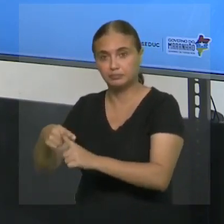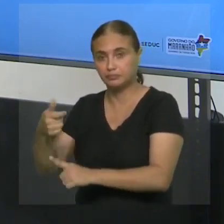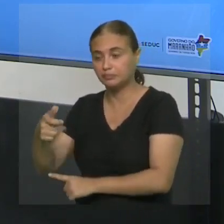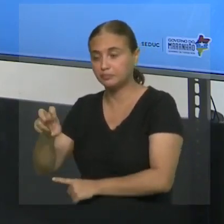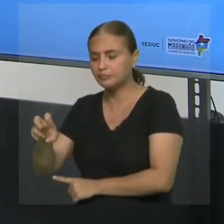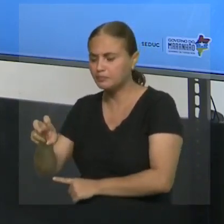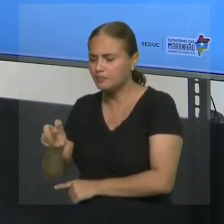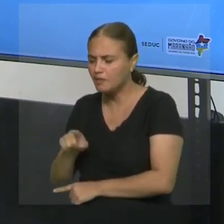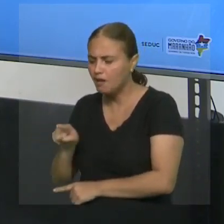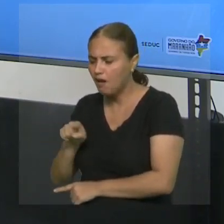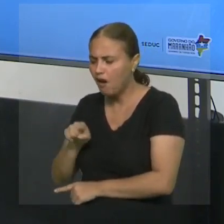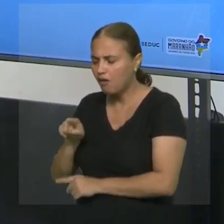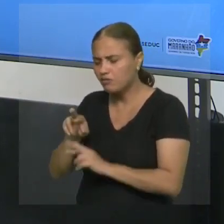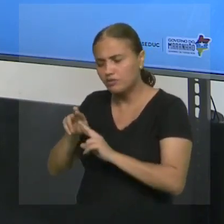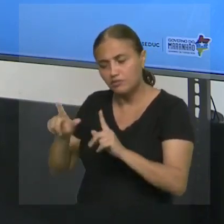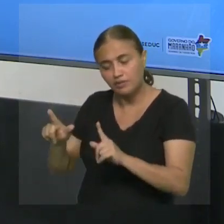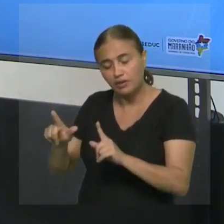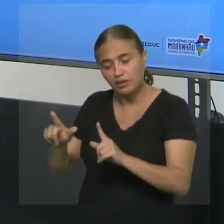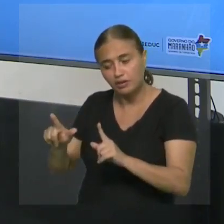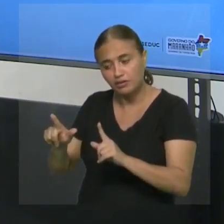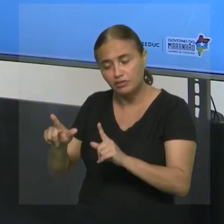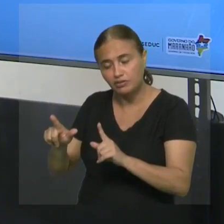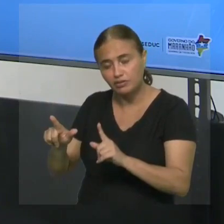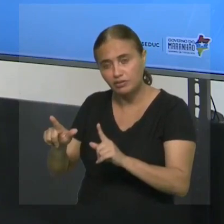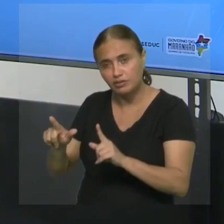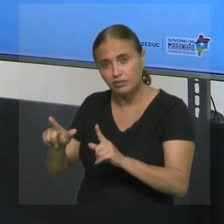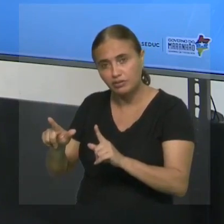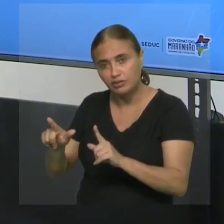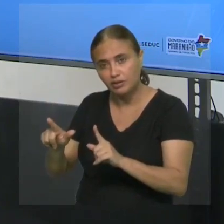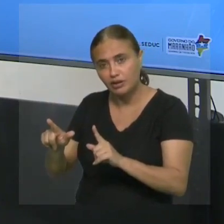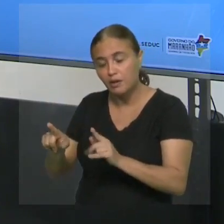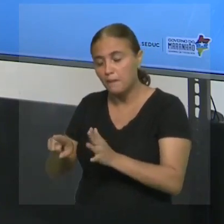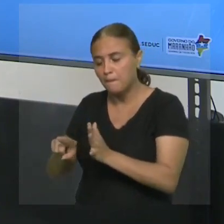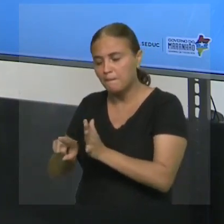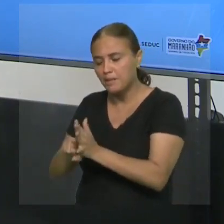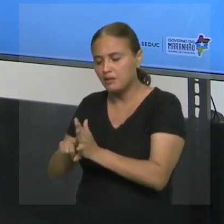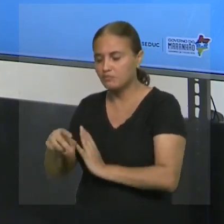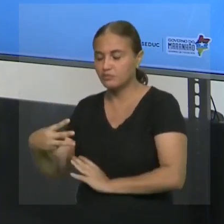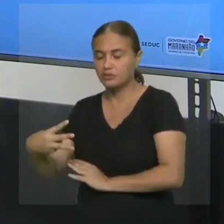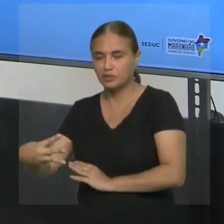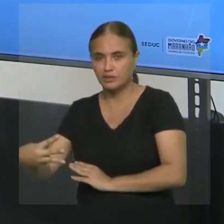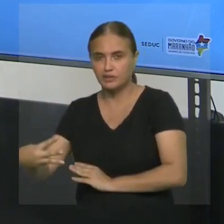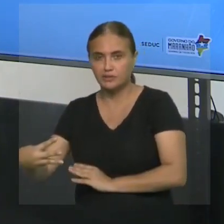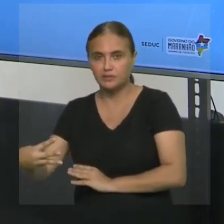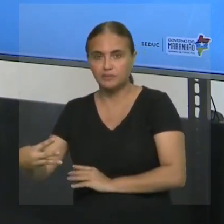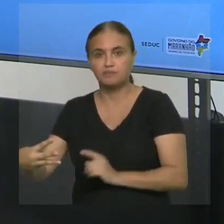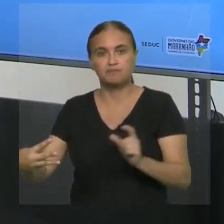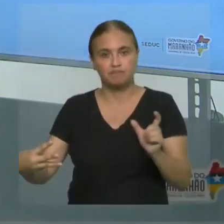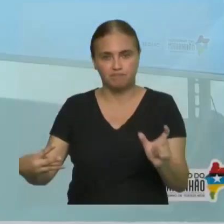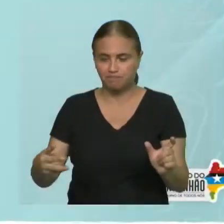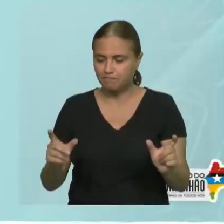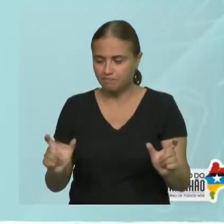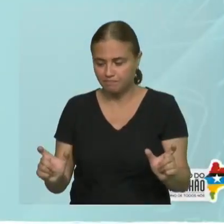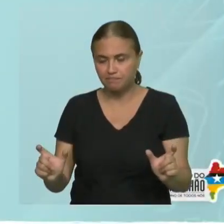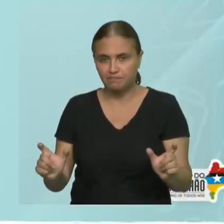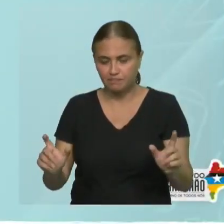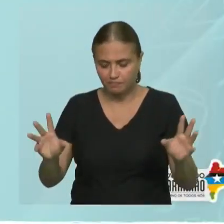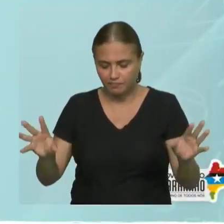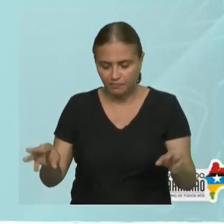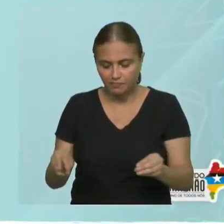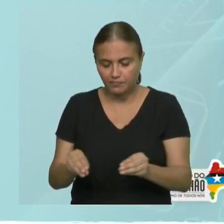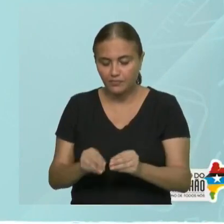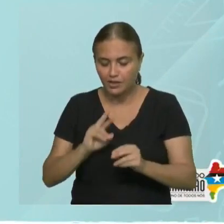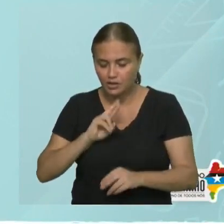Pega o sinal do maior, do 18. 18 menos 15, vai dar menos 3. E 14 menos 3, é igual a